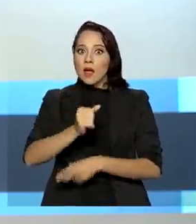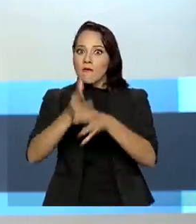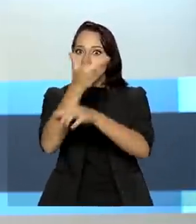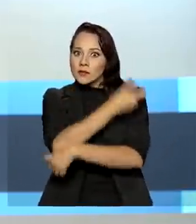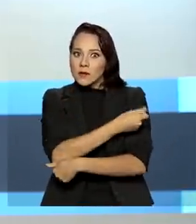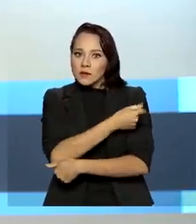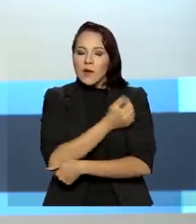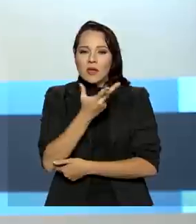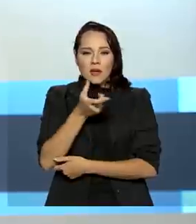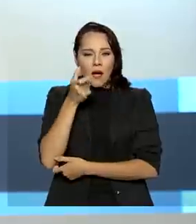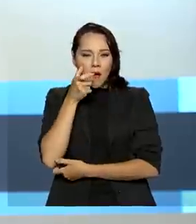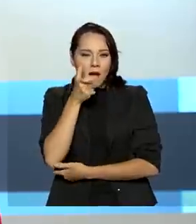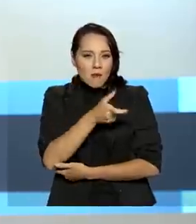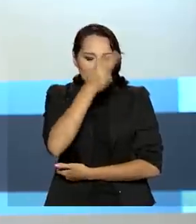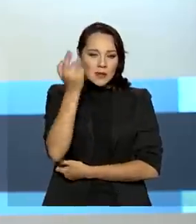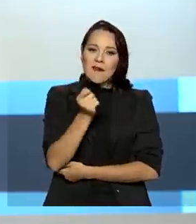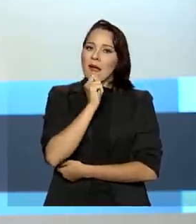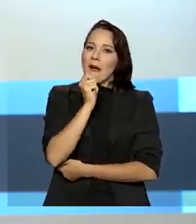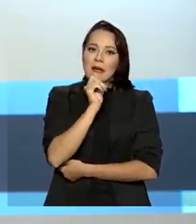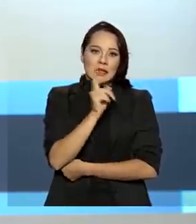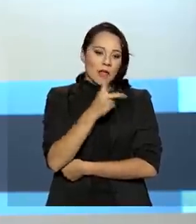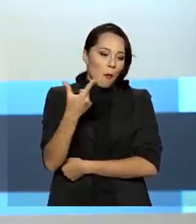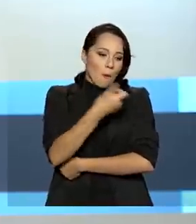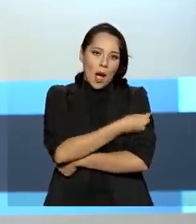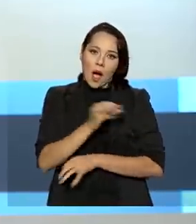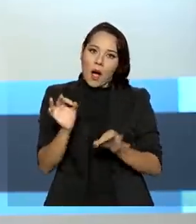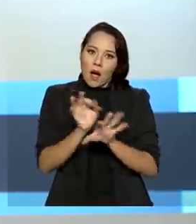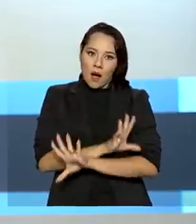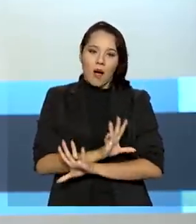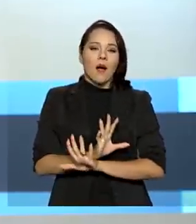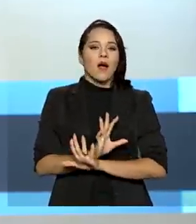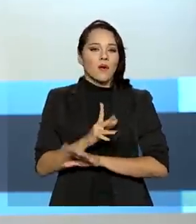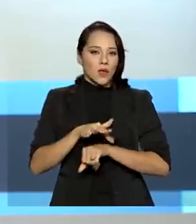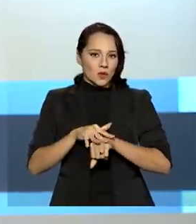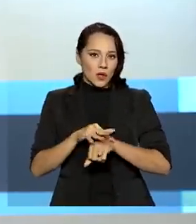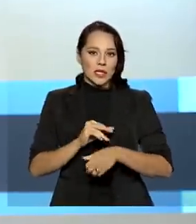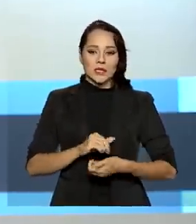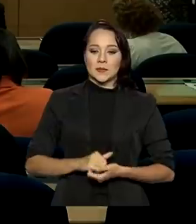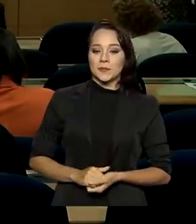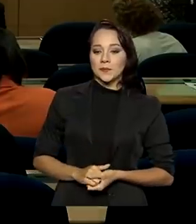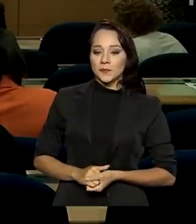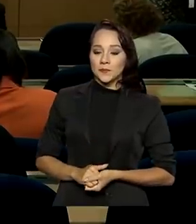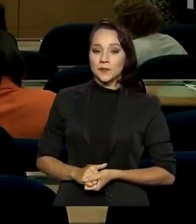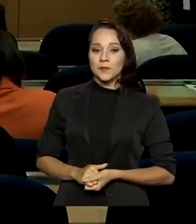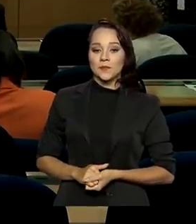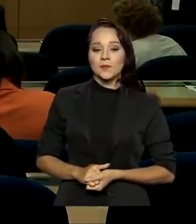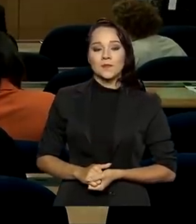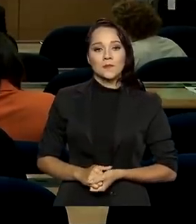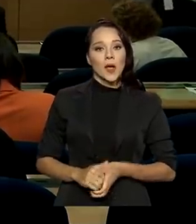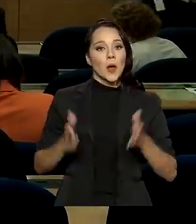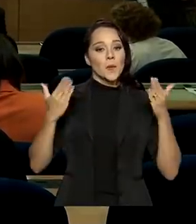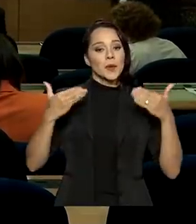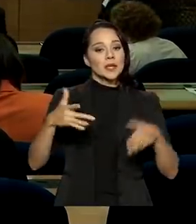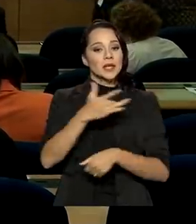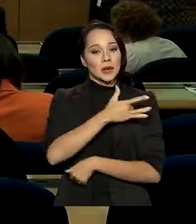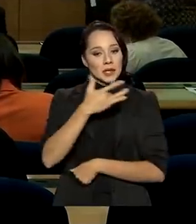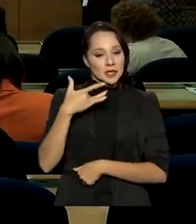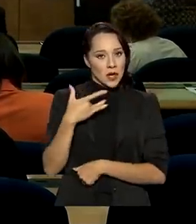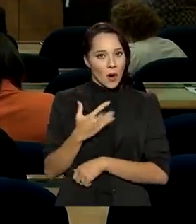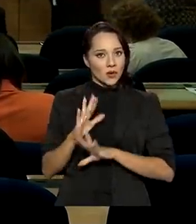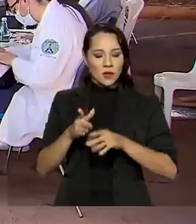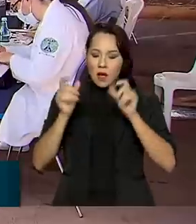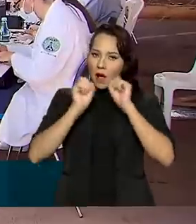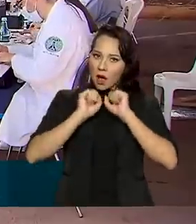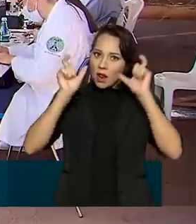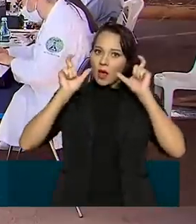que quer atrair quem ainda não completou o ciclo vacinal contra a doença. O Ministério da Saúde está em